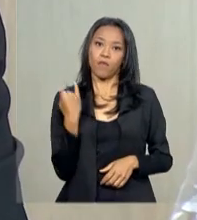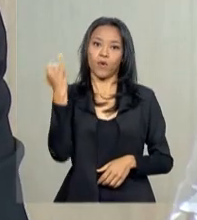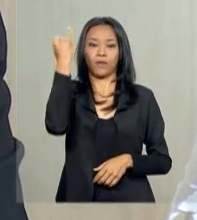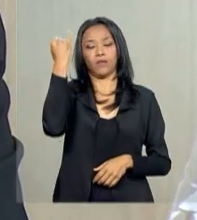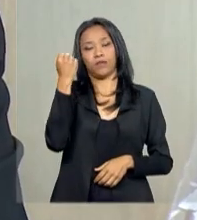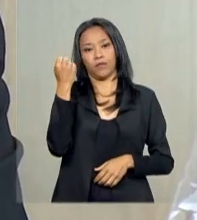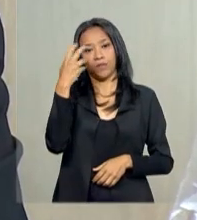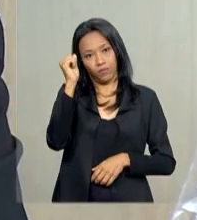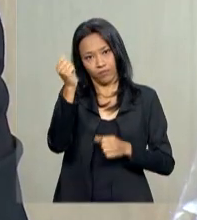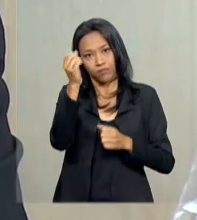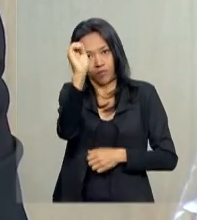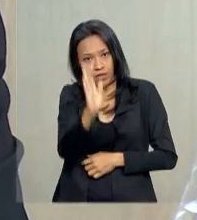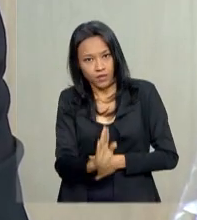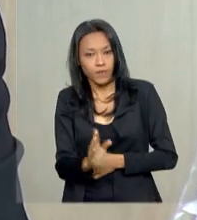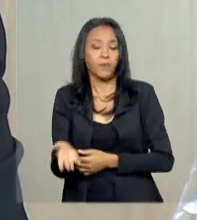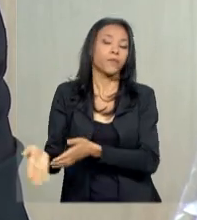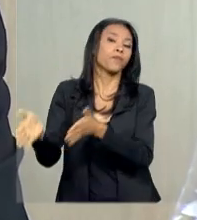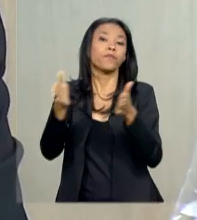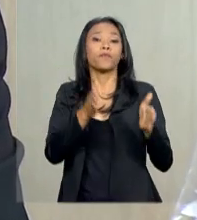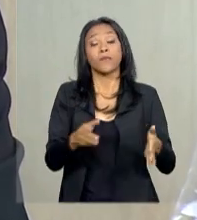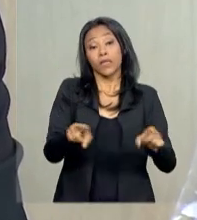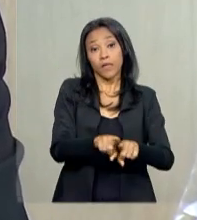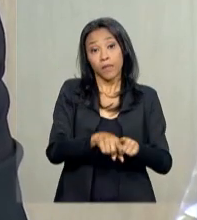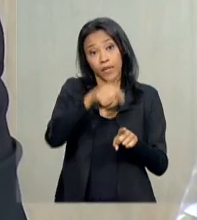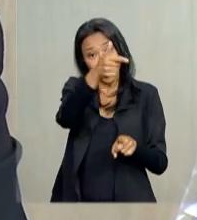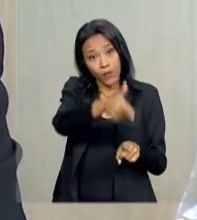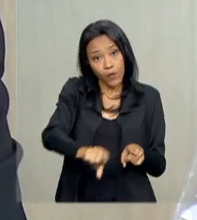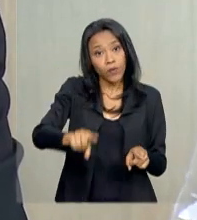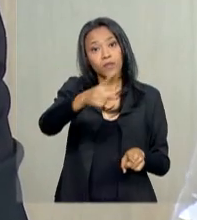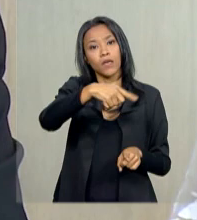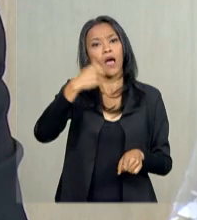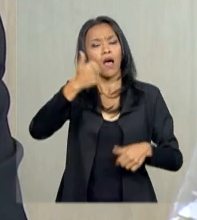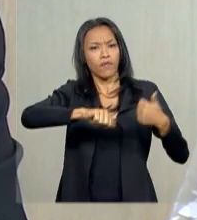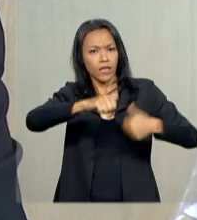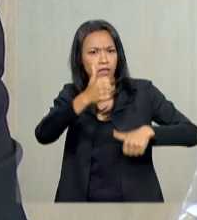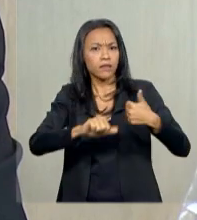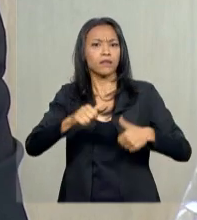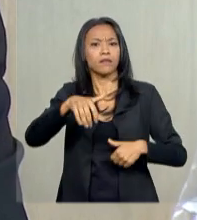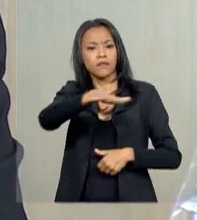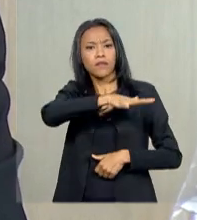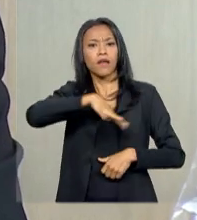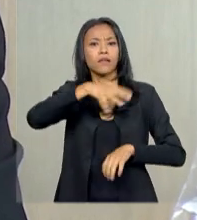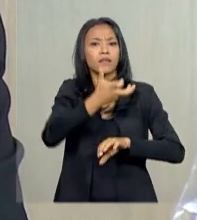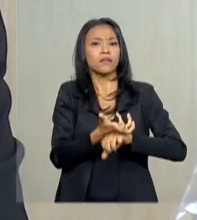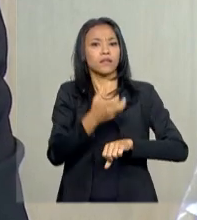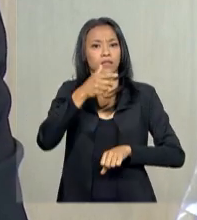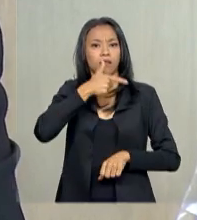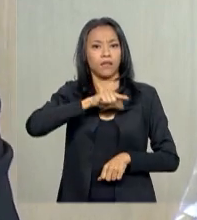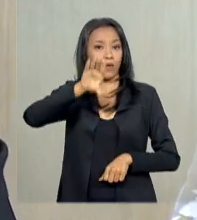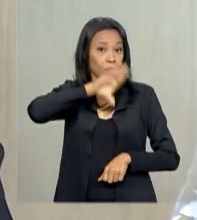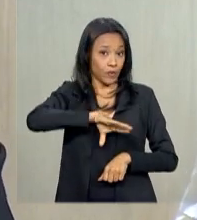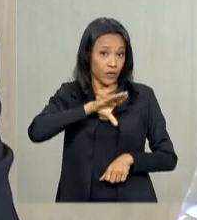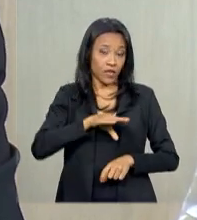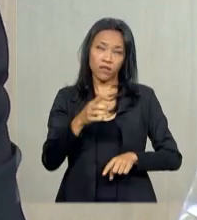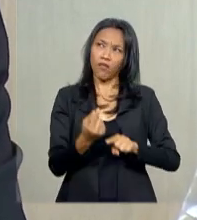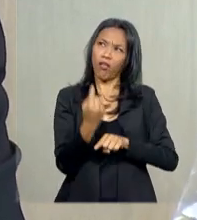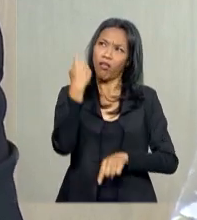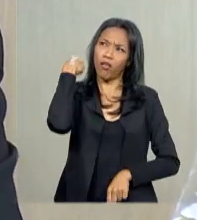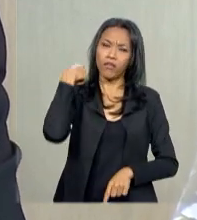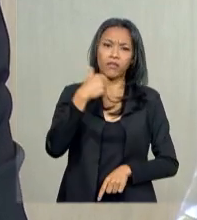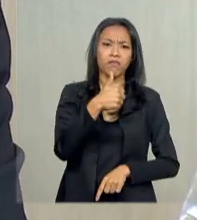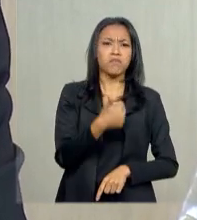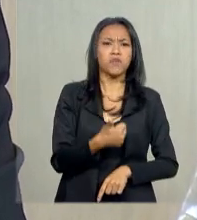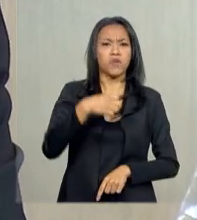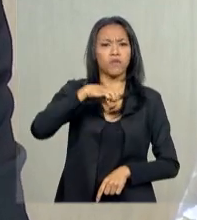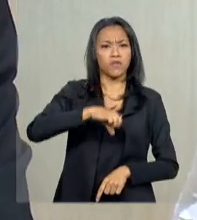proficiência média demonstrada pelos estudantes brasileiros em língua portuguesa, com a série histórica desde 1995